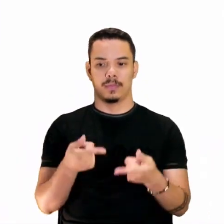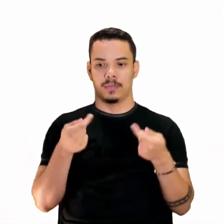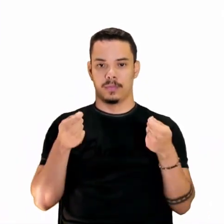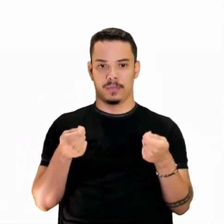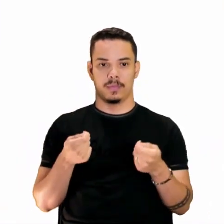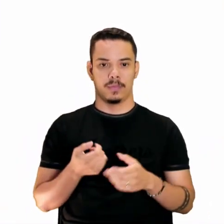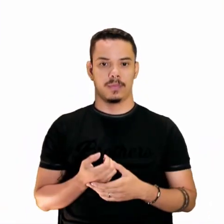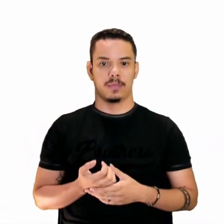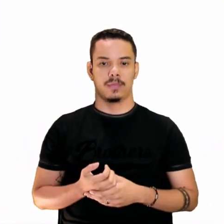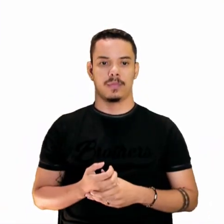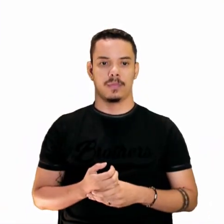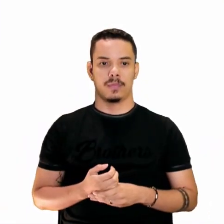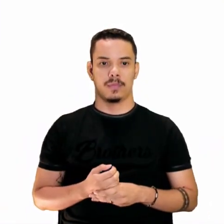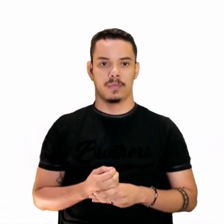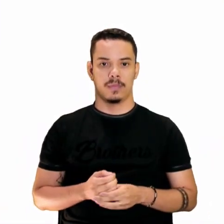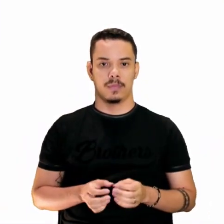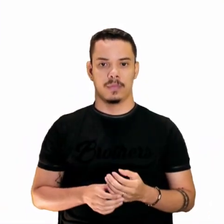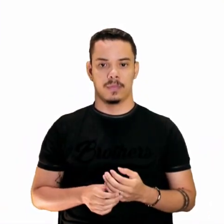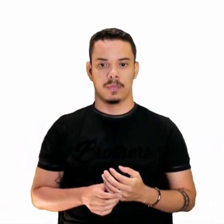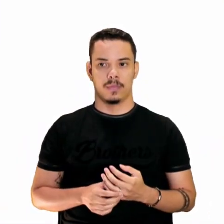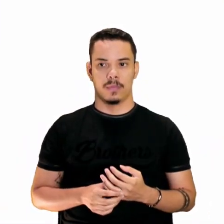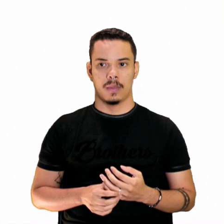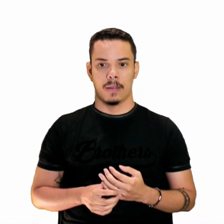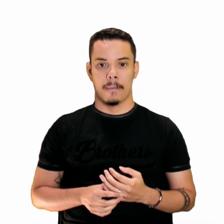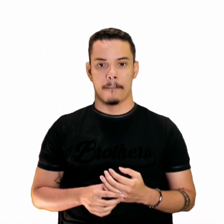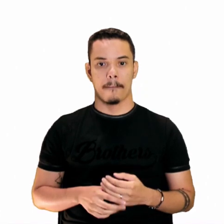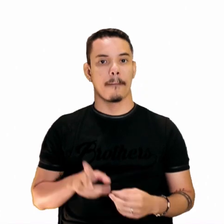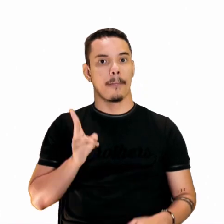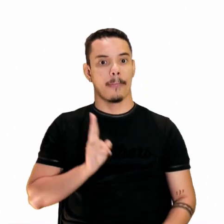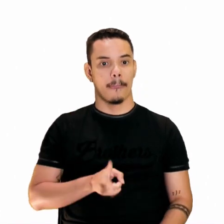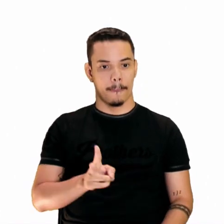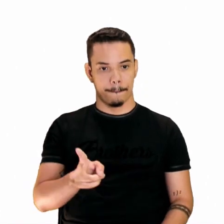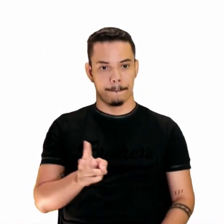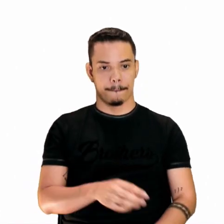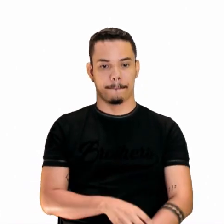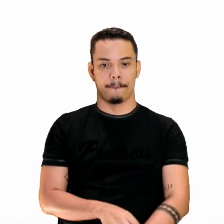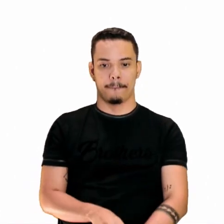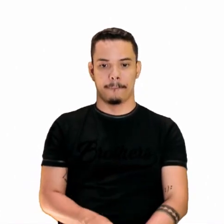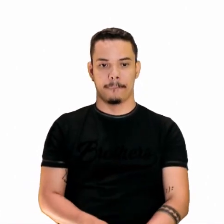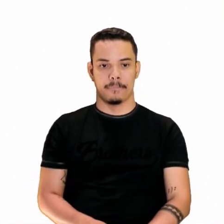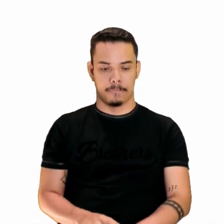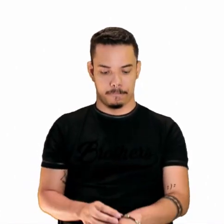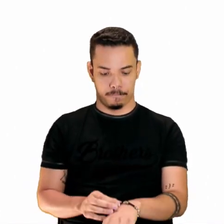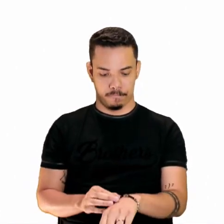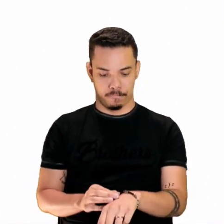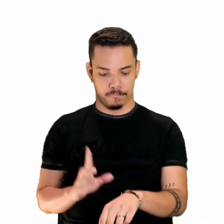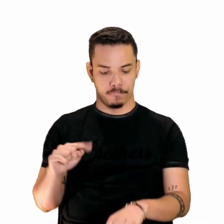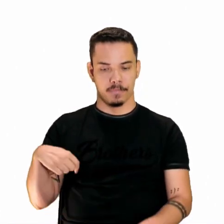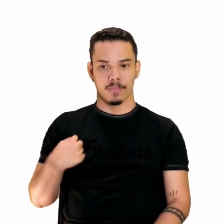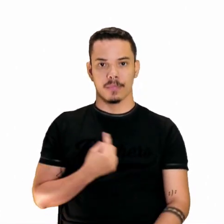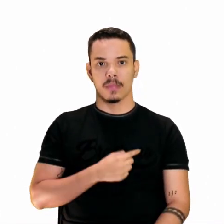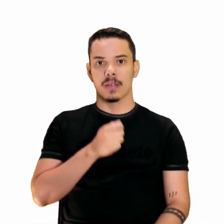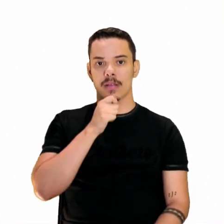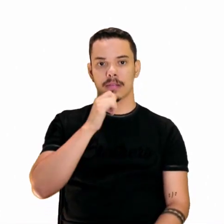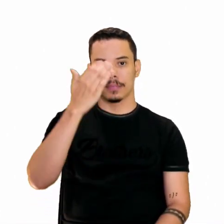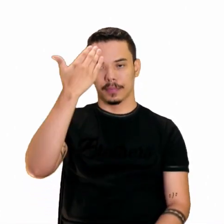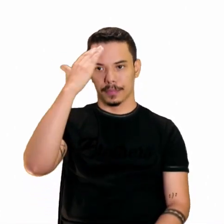Aqui a intertextualidade. Bom, seguindo com os exemplos, vamos a entender que a